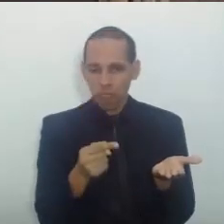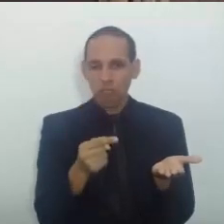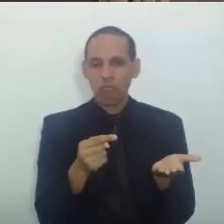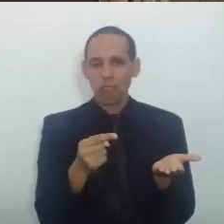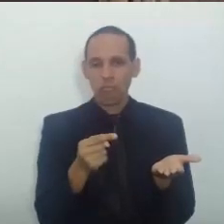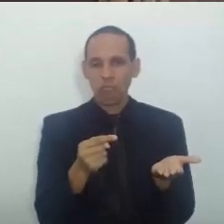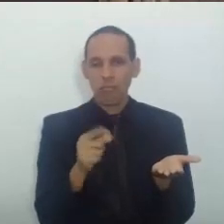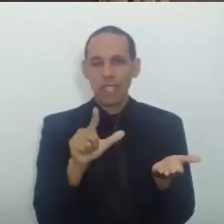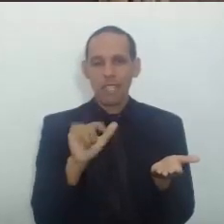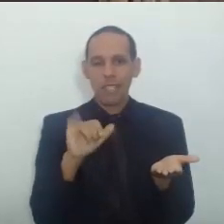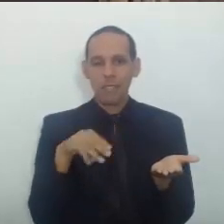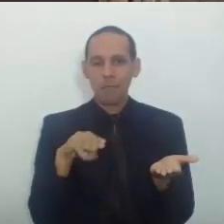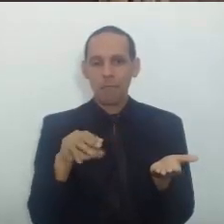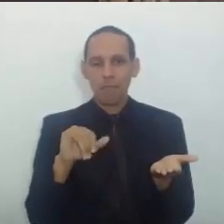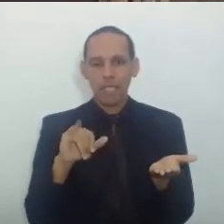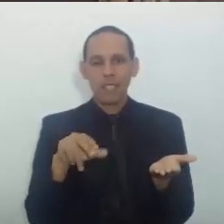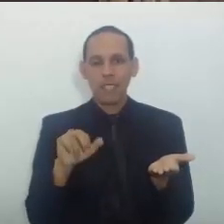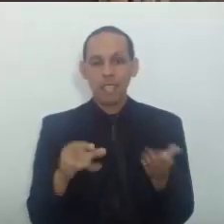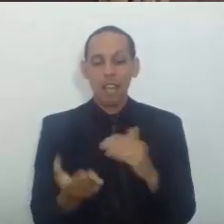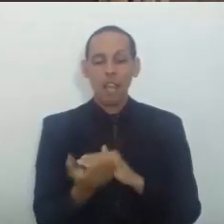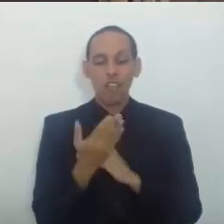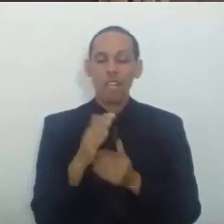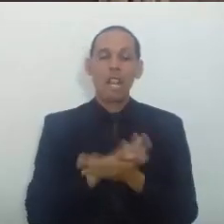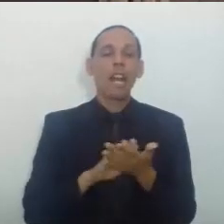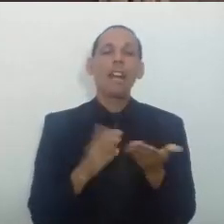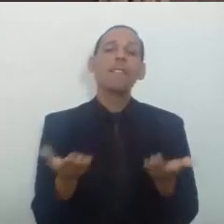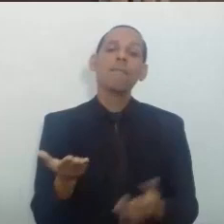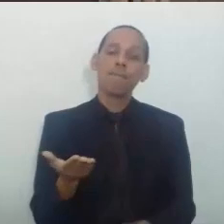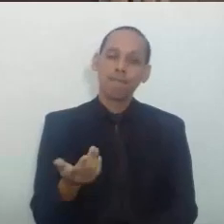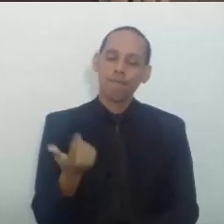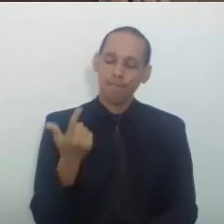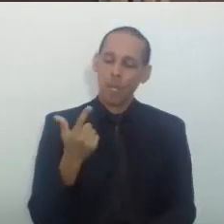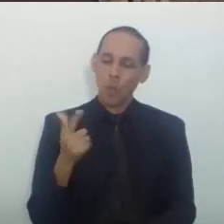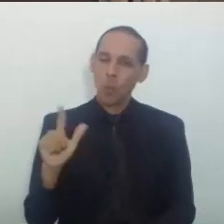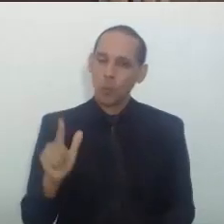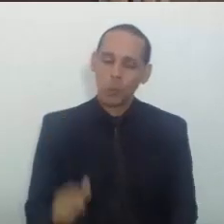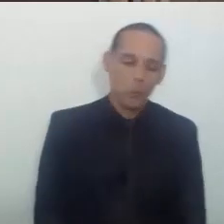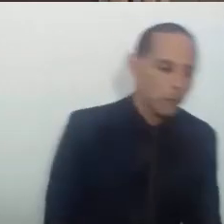Eliminar Satisfatório É o outro Lado da questão